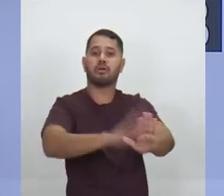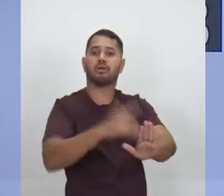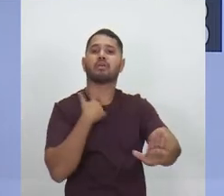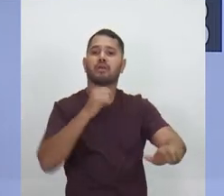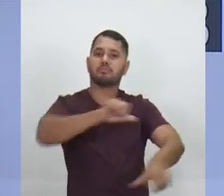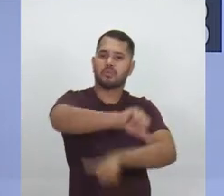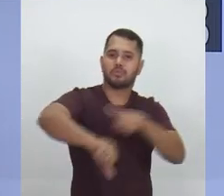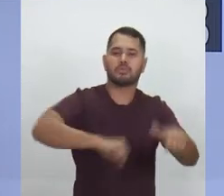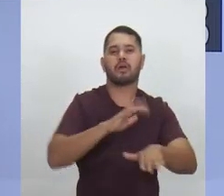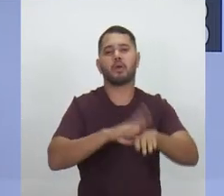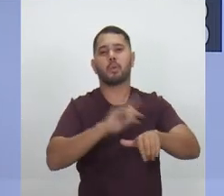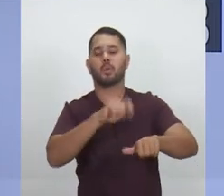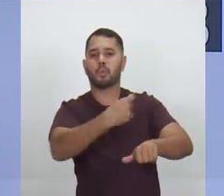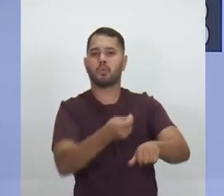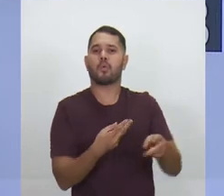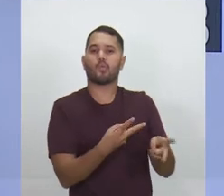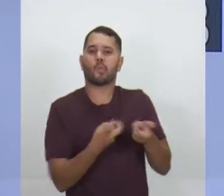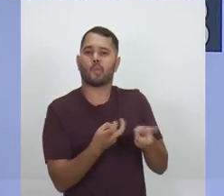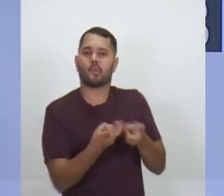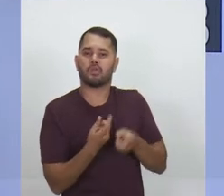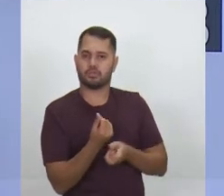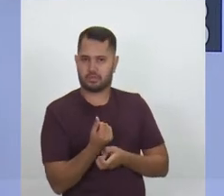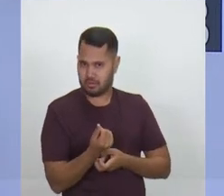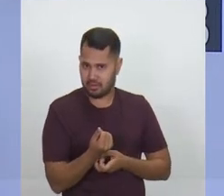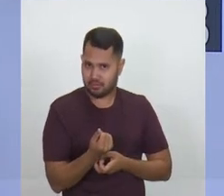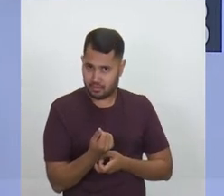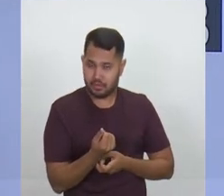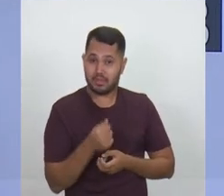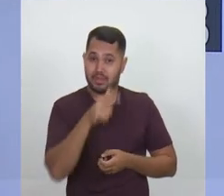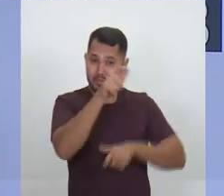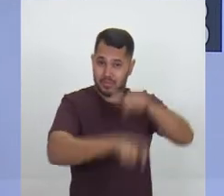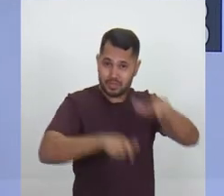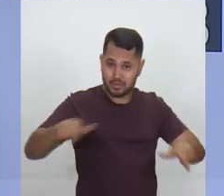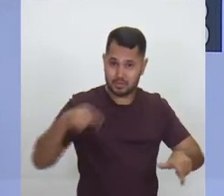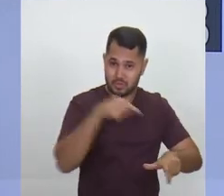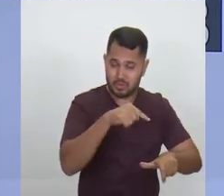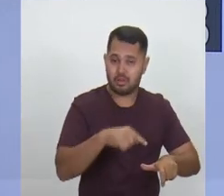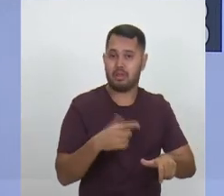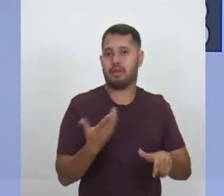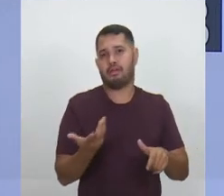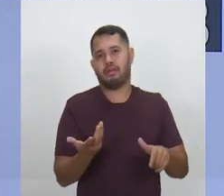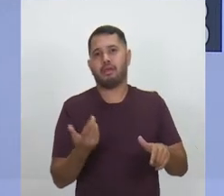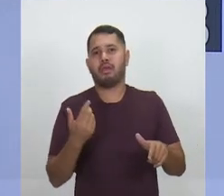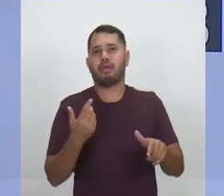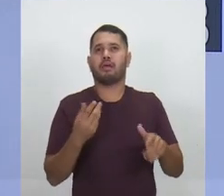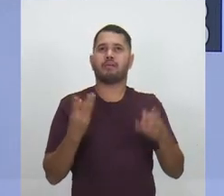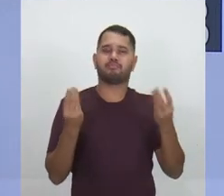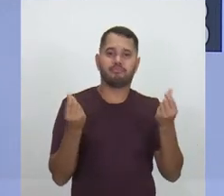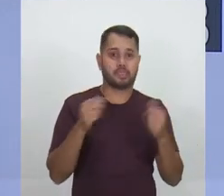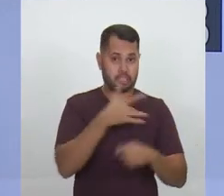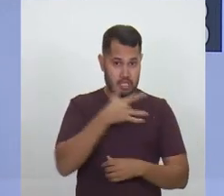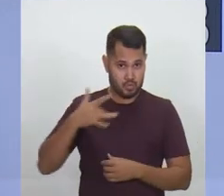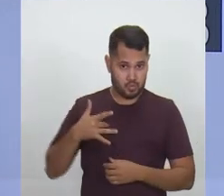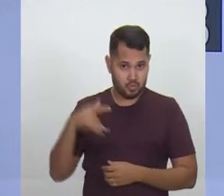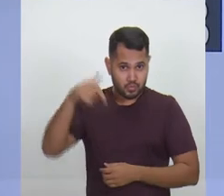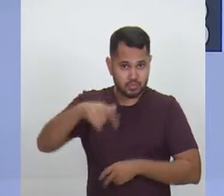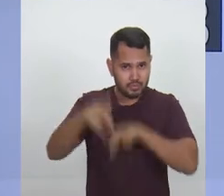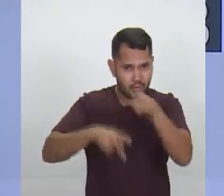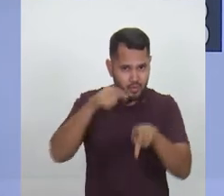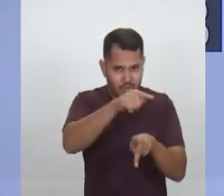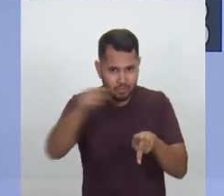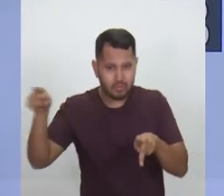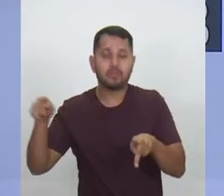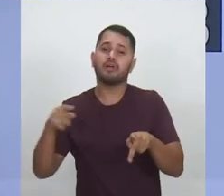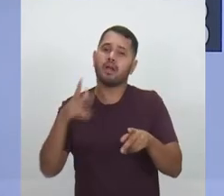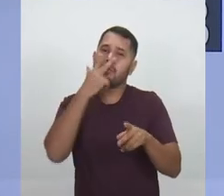a doença em mercadoria. Aqueles que querem transformar a saúde da nossa população